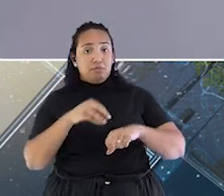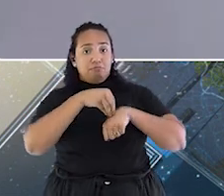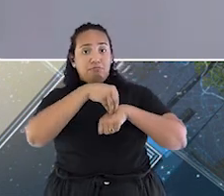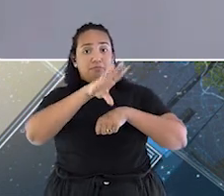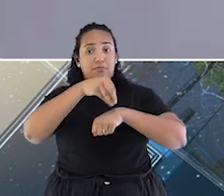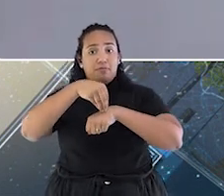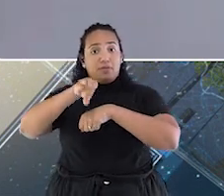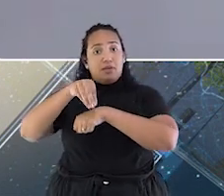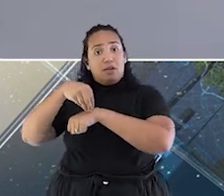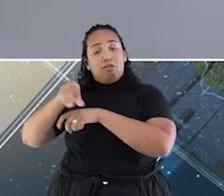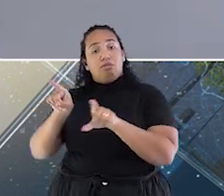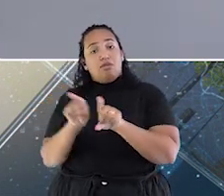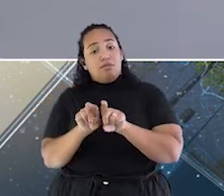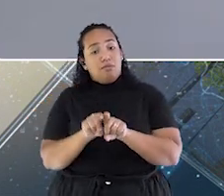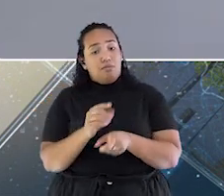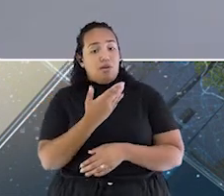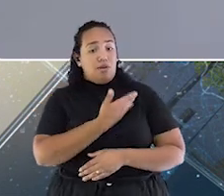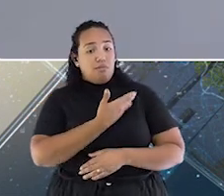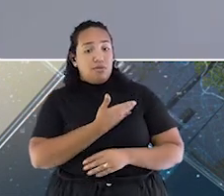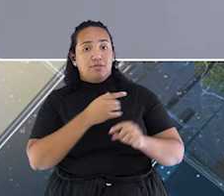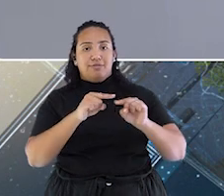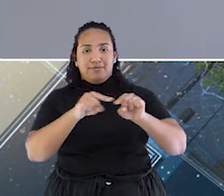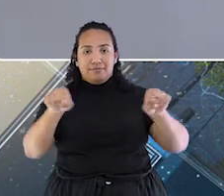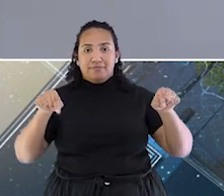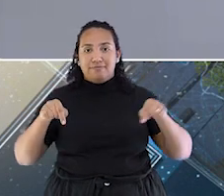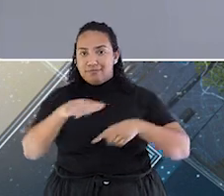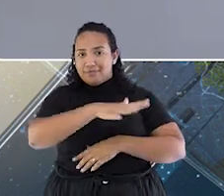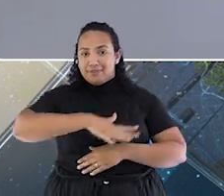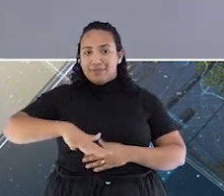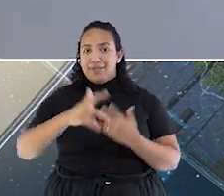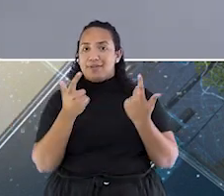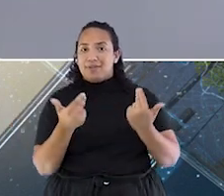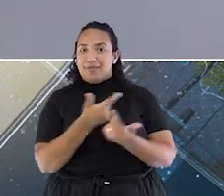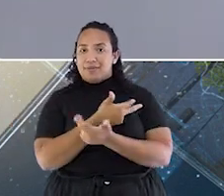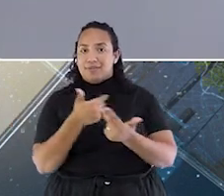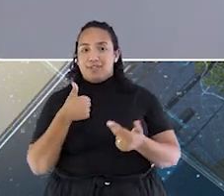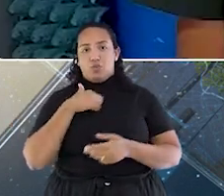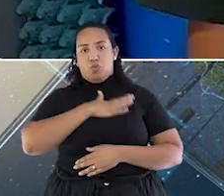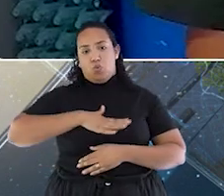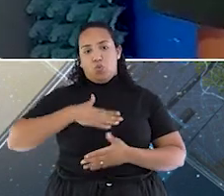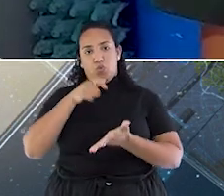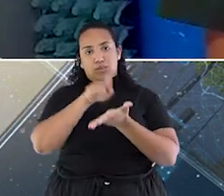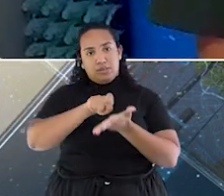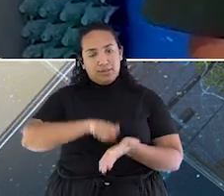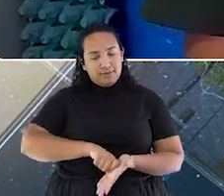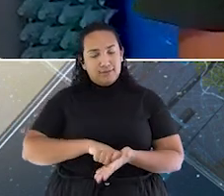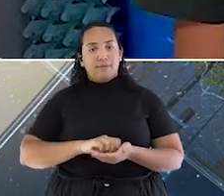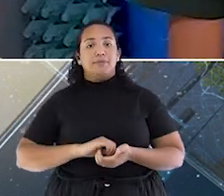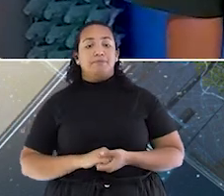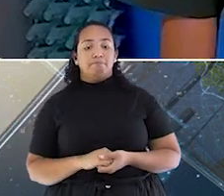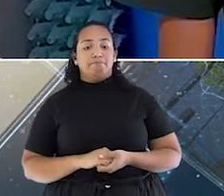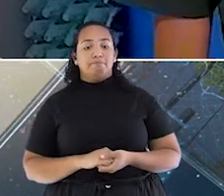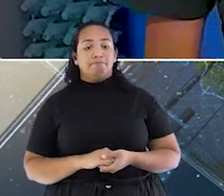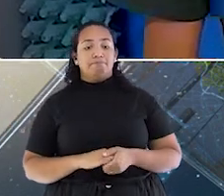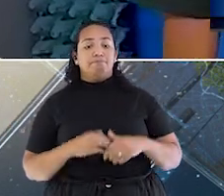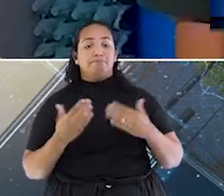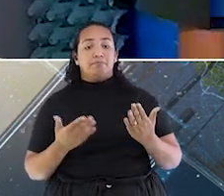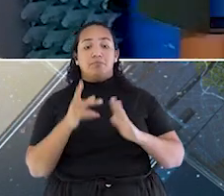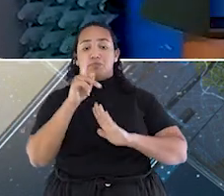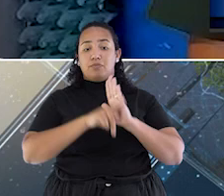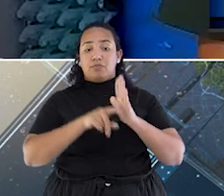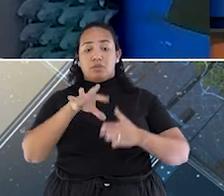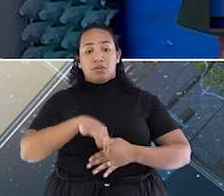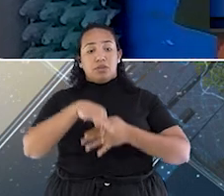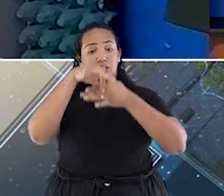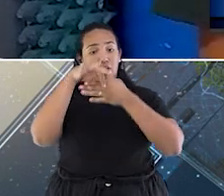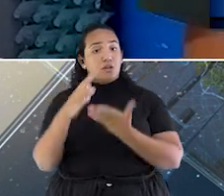os meus colegas do mesmo ambiente algo que eu gosto muito, que é escrever. O projeto Lidera Jovem trouxe